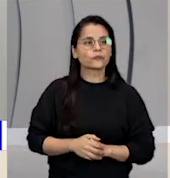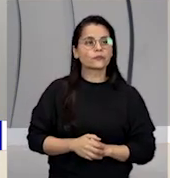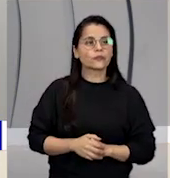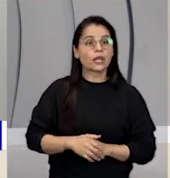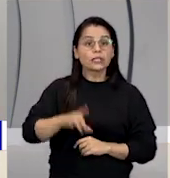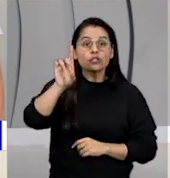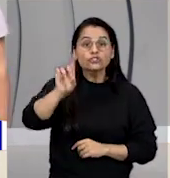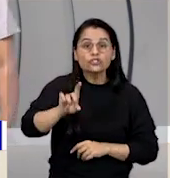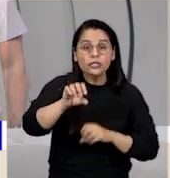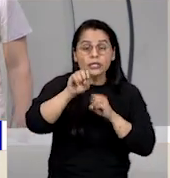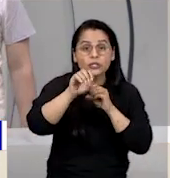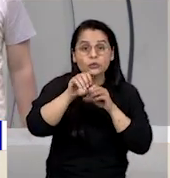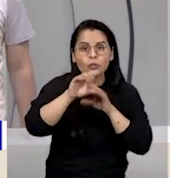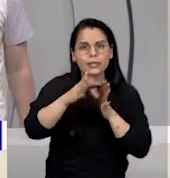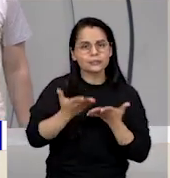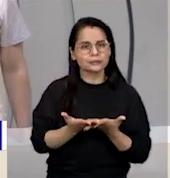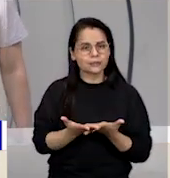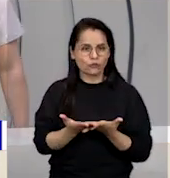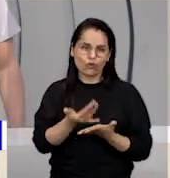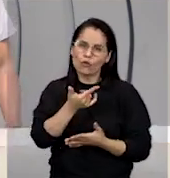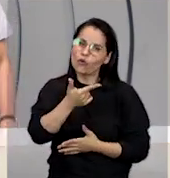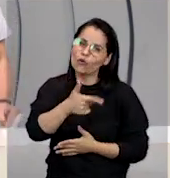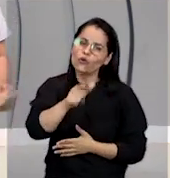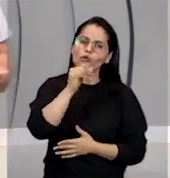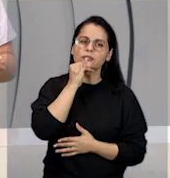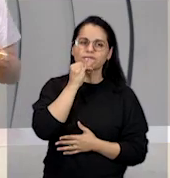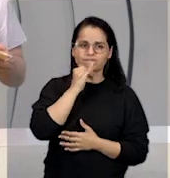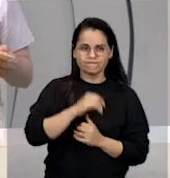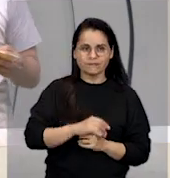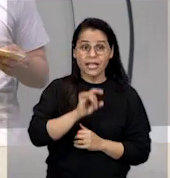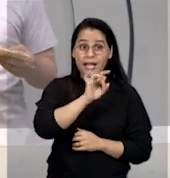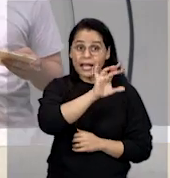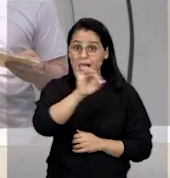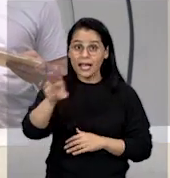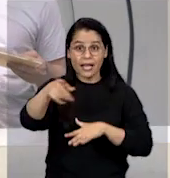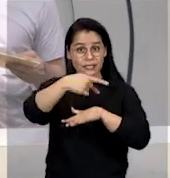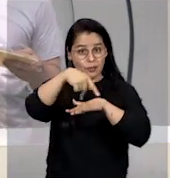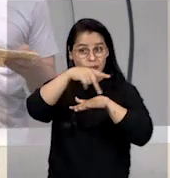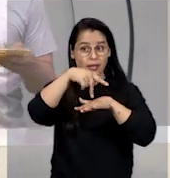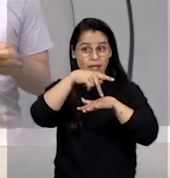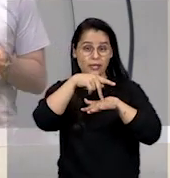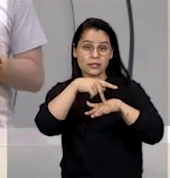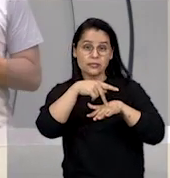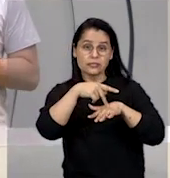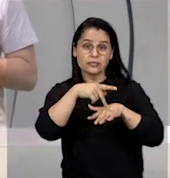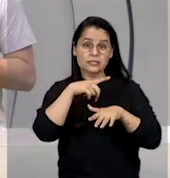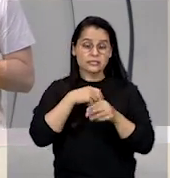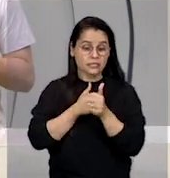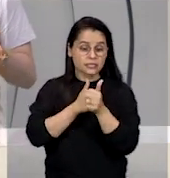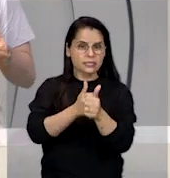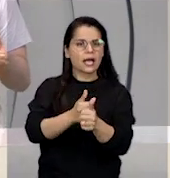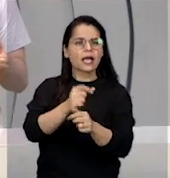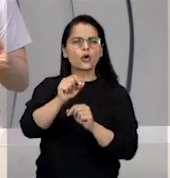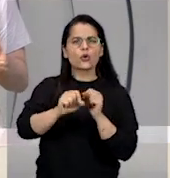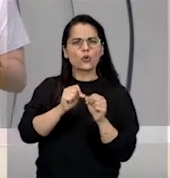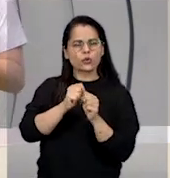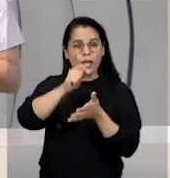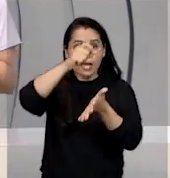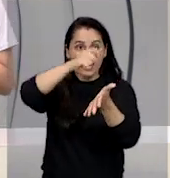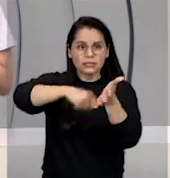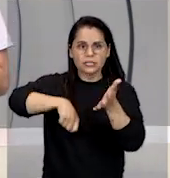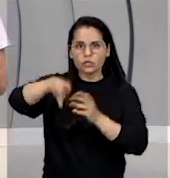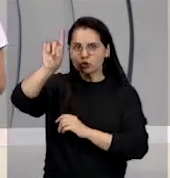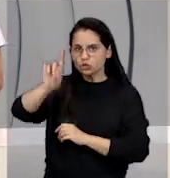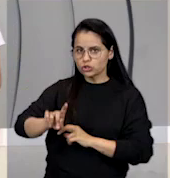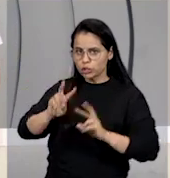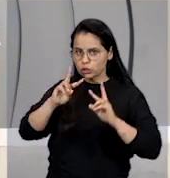Direito à educação. Mais um exemplo. exemplo, cada país que é signatário, que assina os